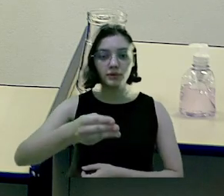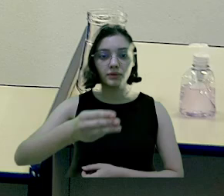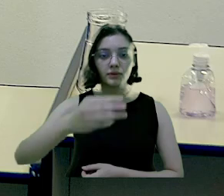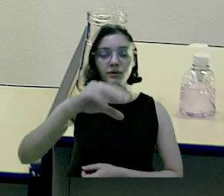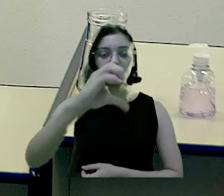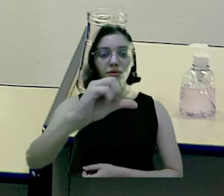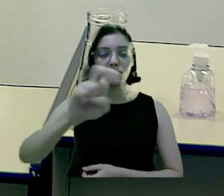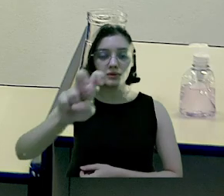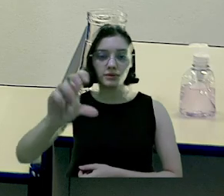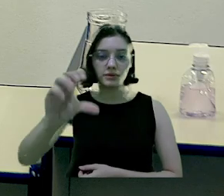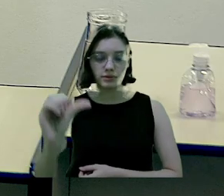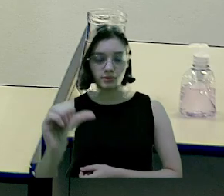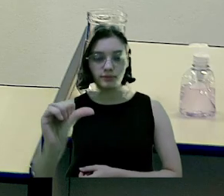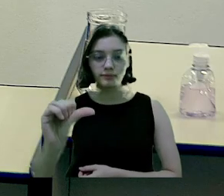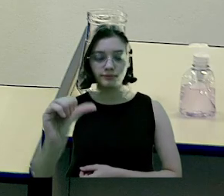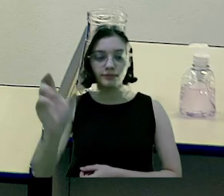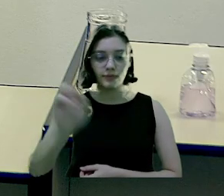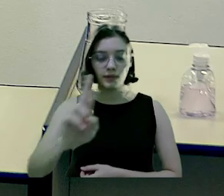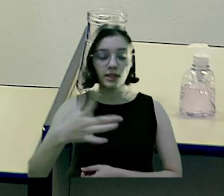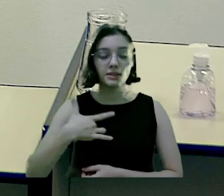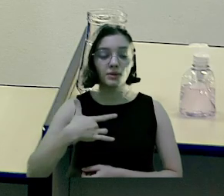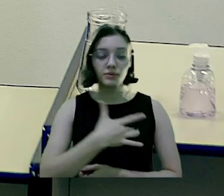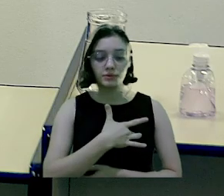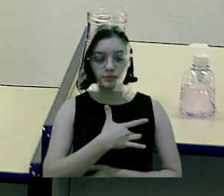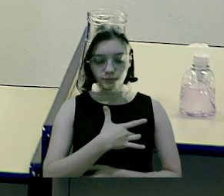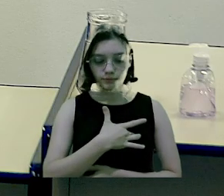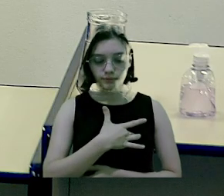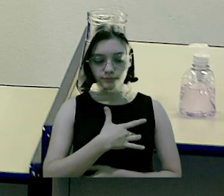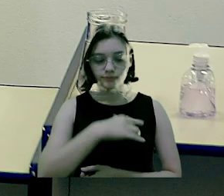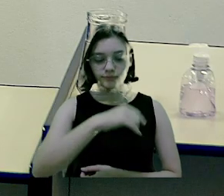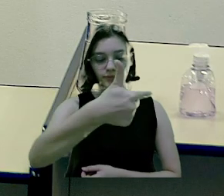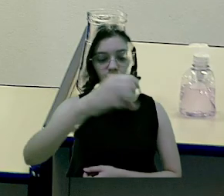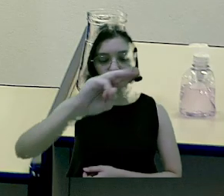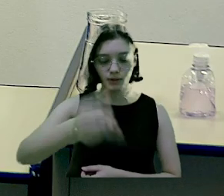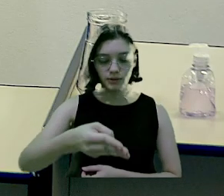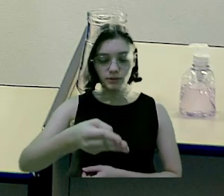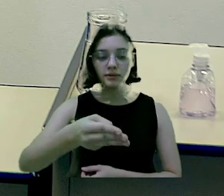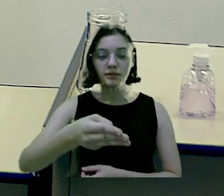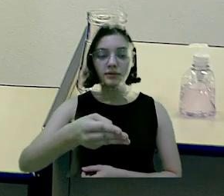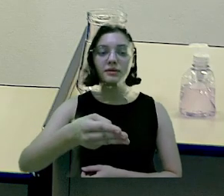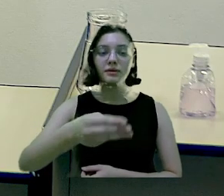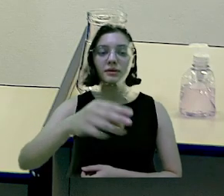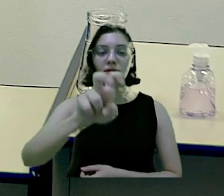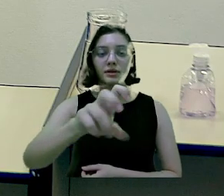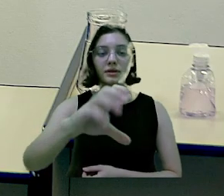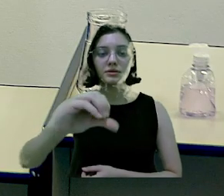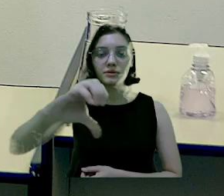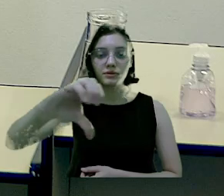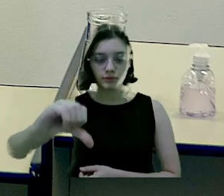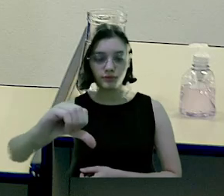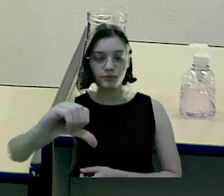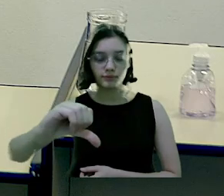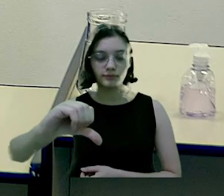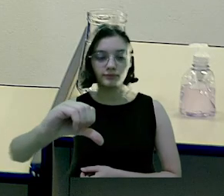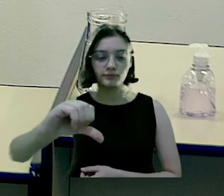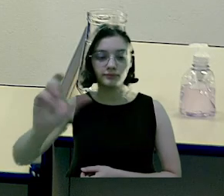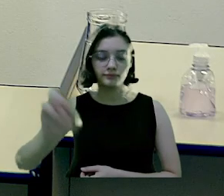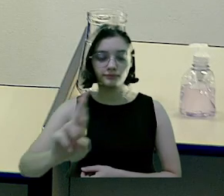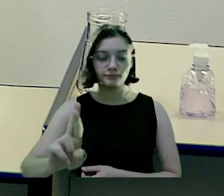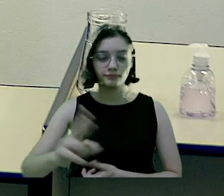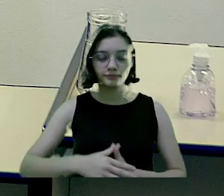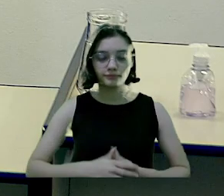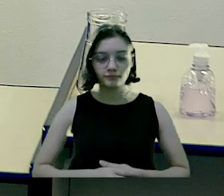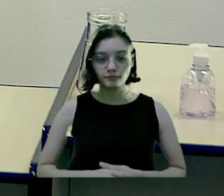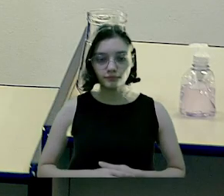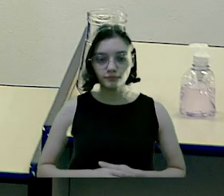.955.000,00, saúde, R$ 23.509.283